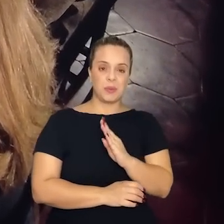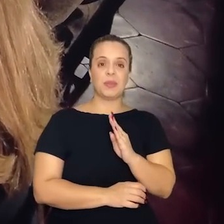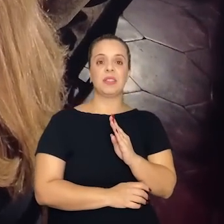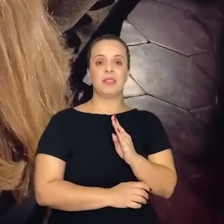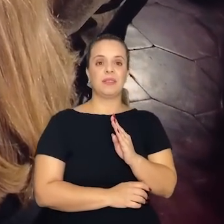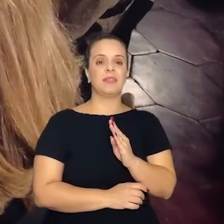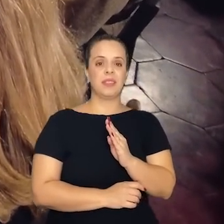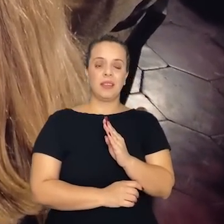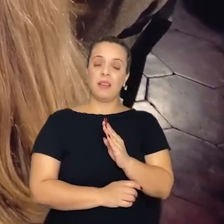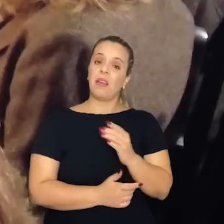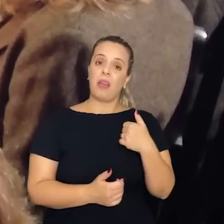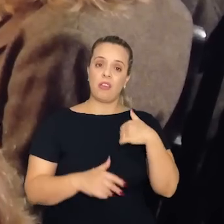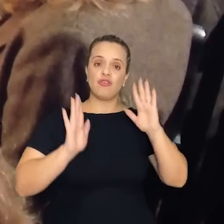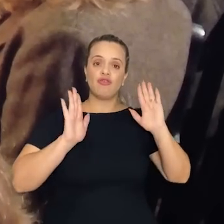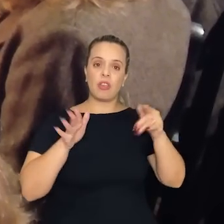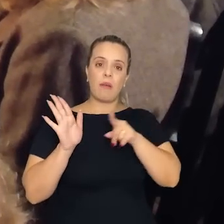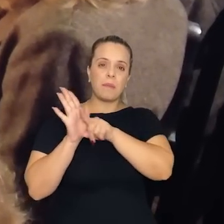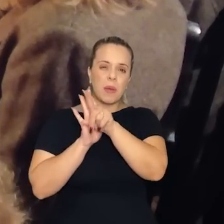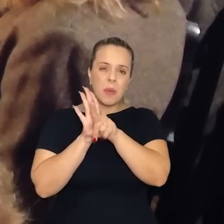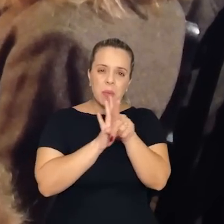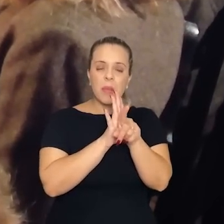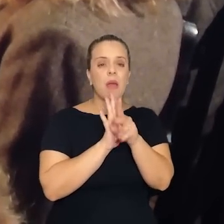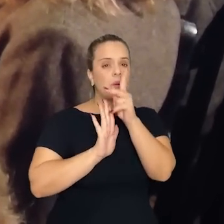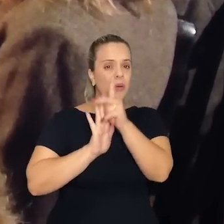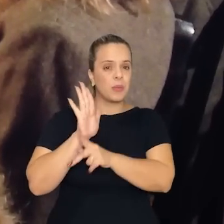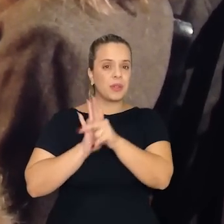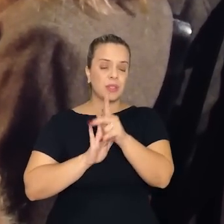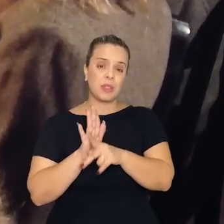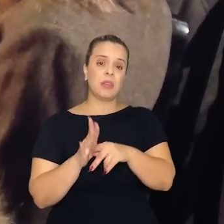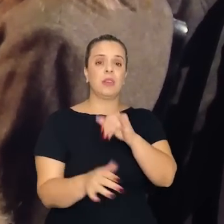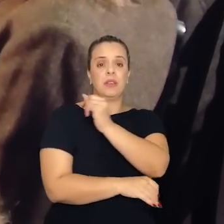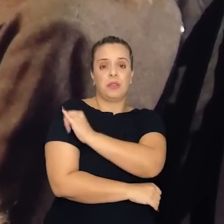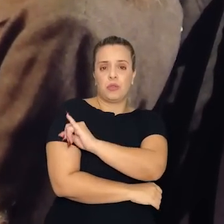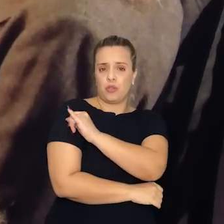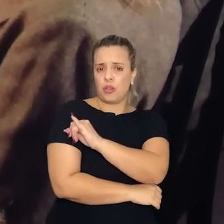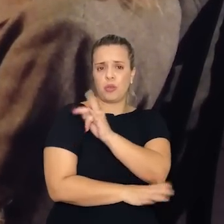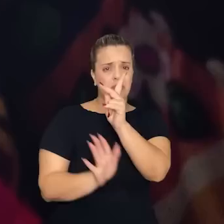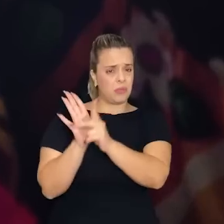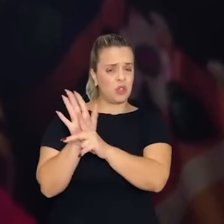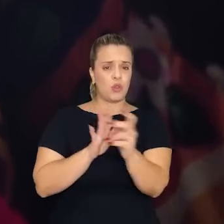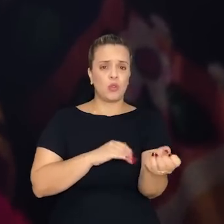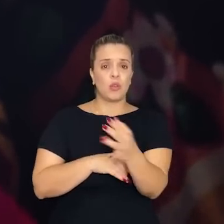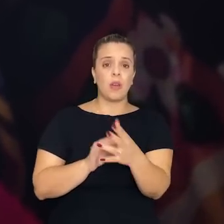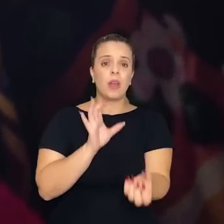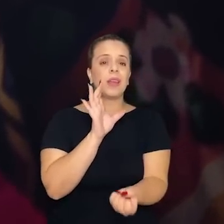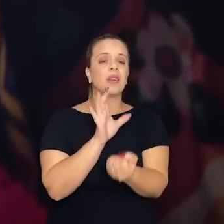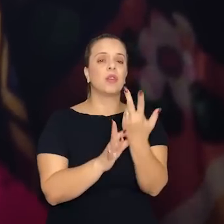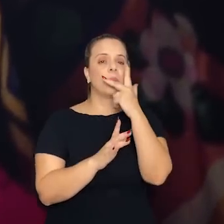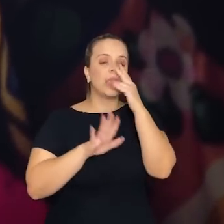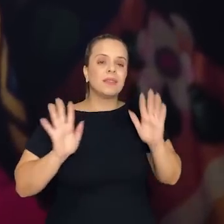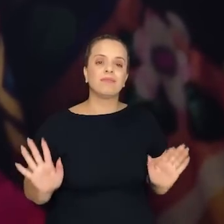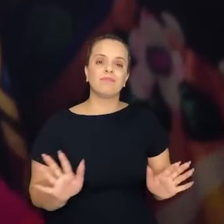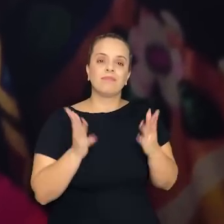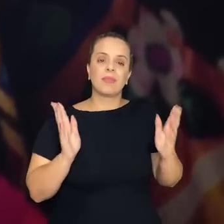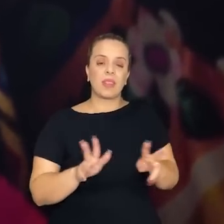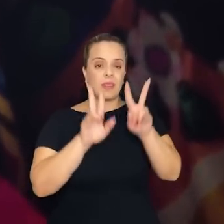Eu pesquisei um projeto do Rio de Janeiro recente que cria incentivo